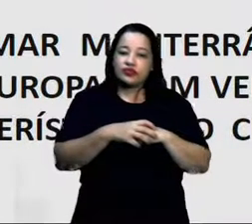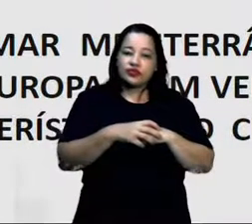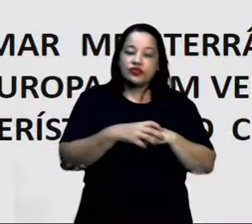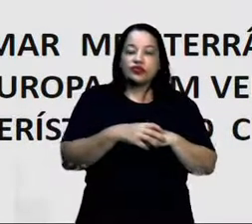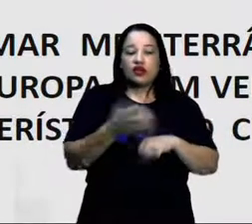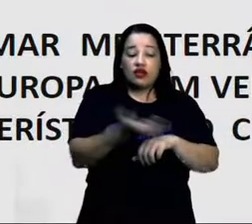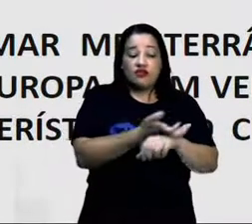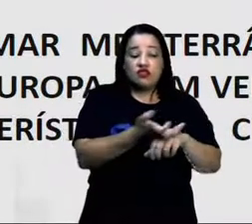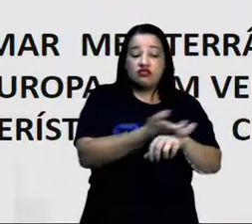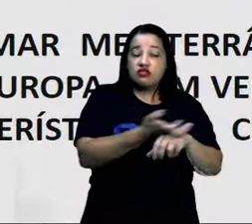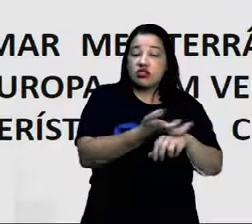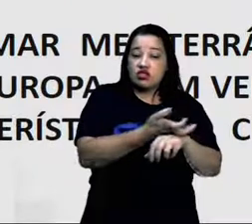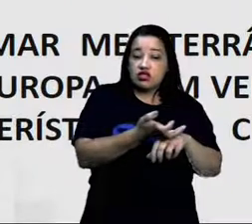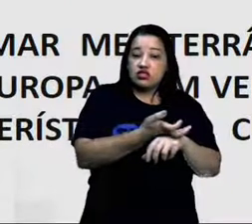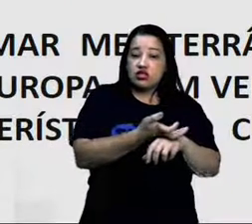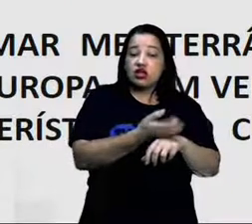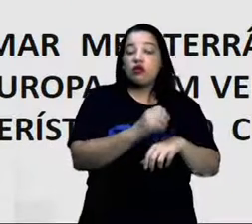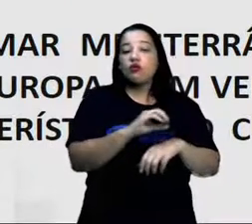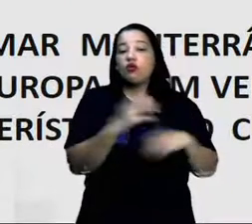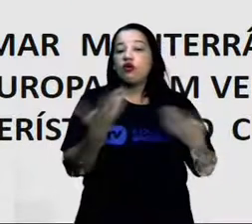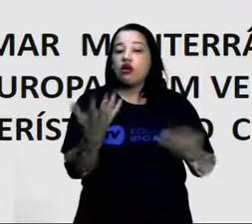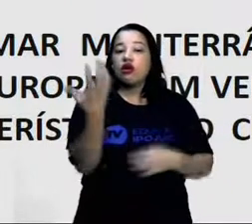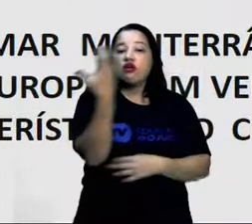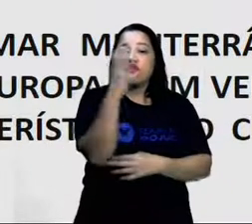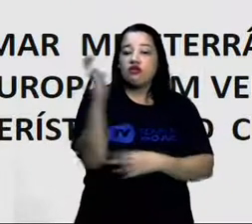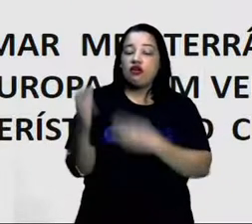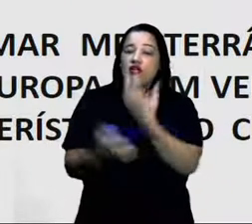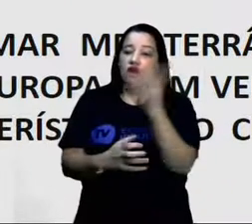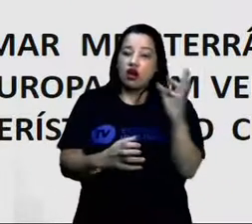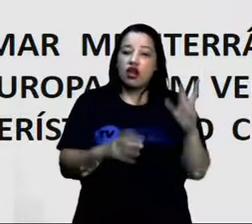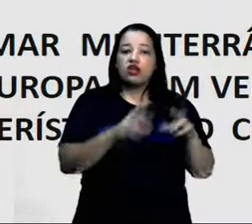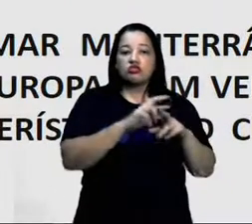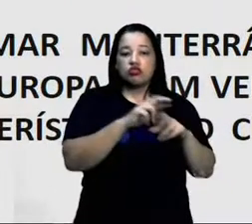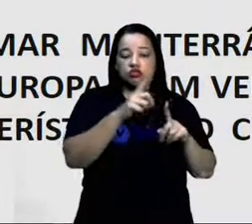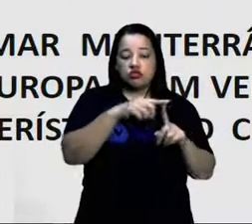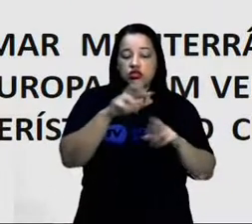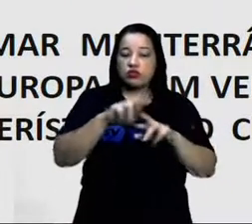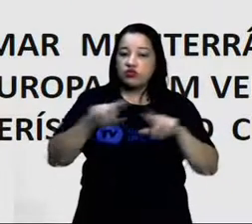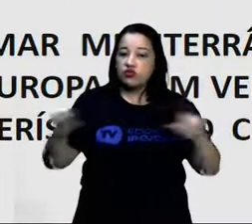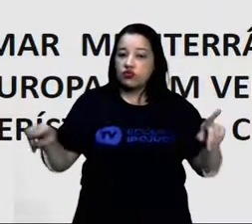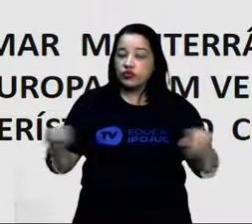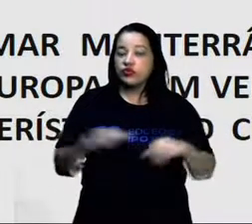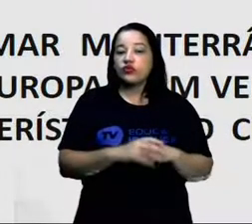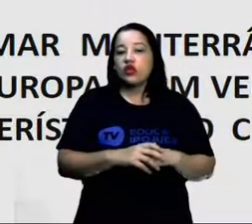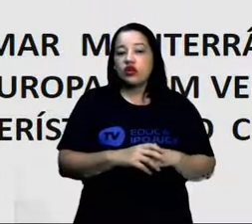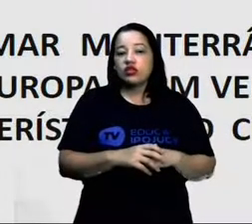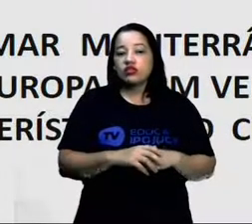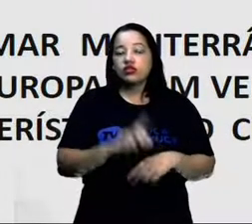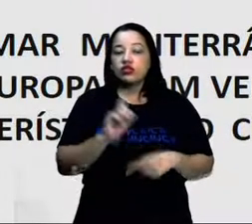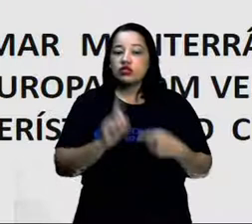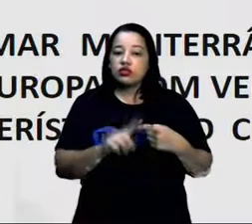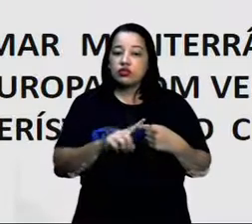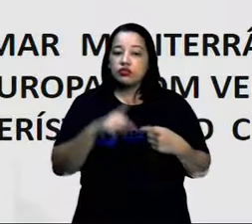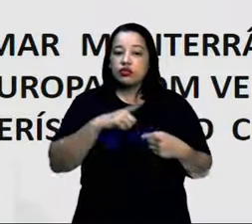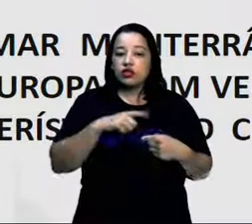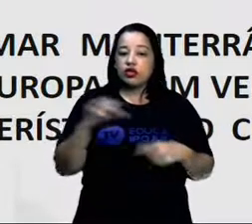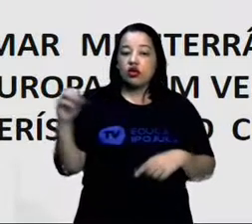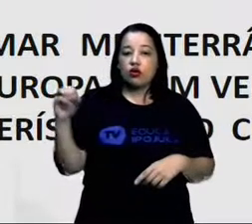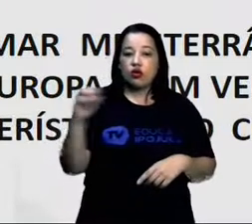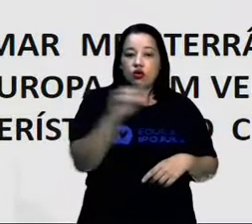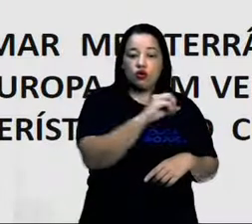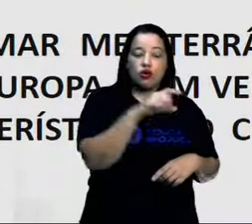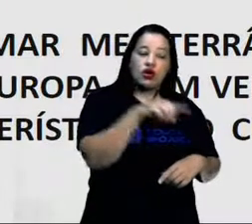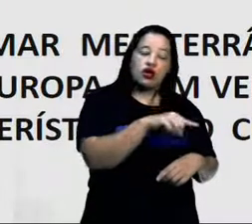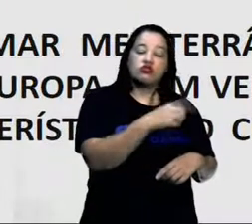vegetação típica é a floresta temperada. Na porção leste da região, ocorrem o clima semiárido